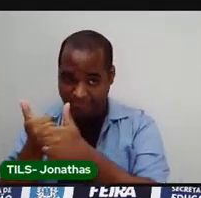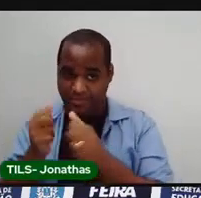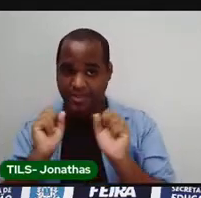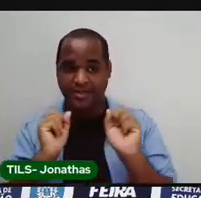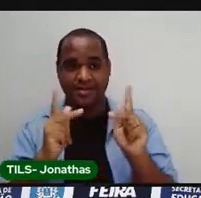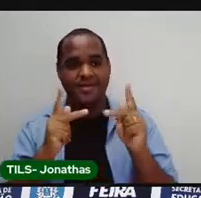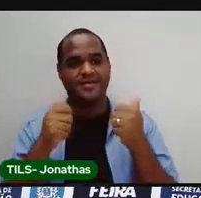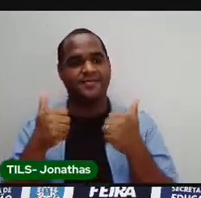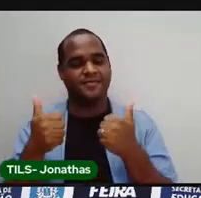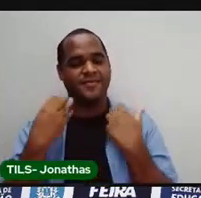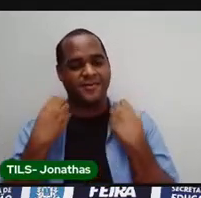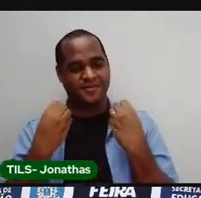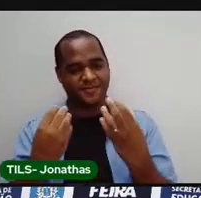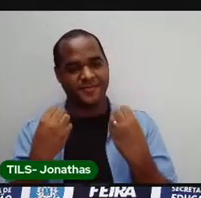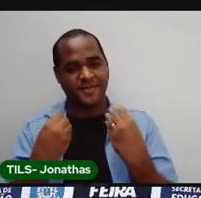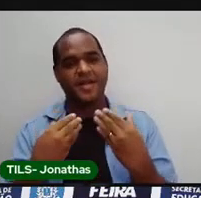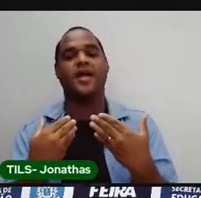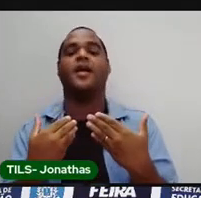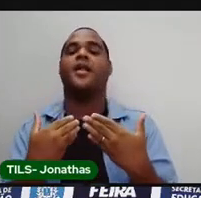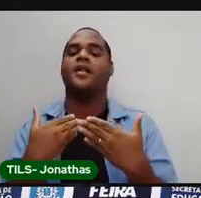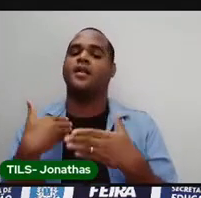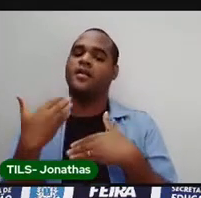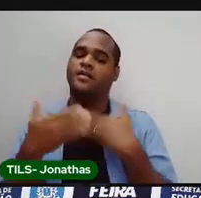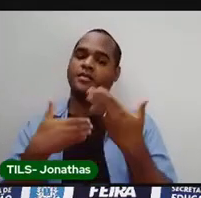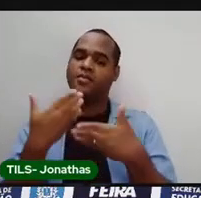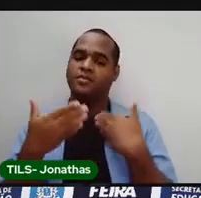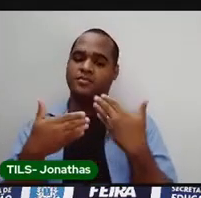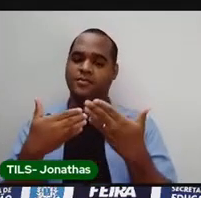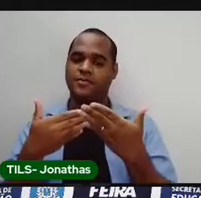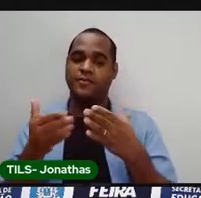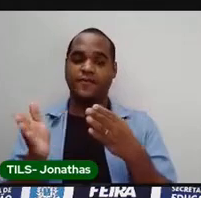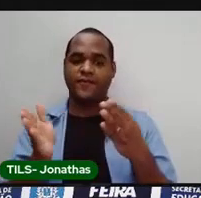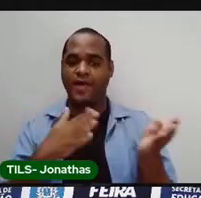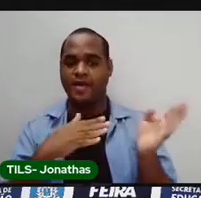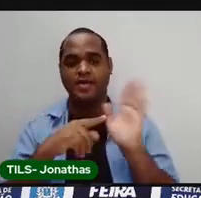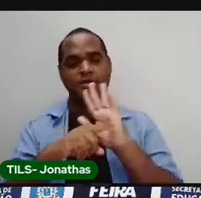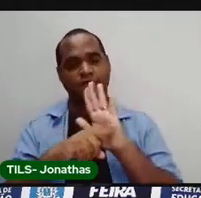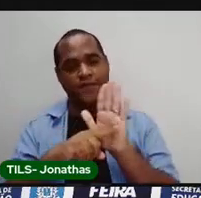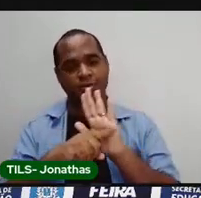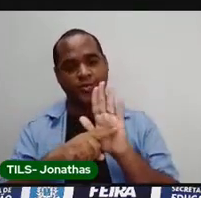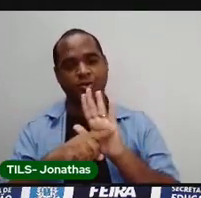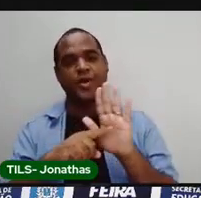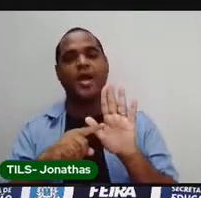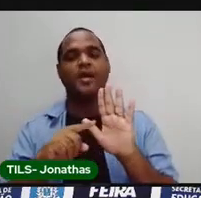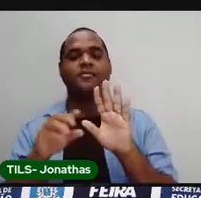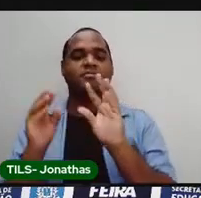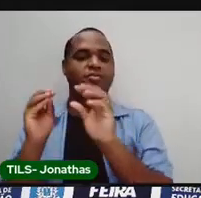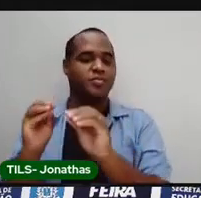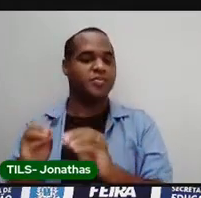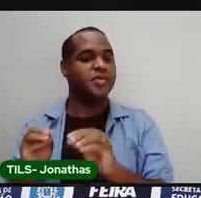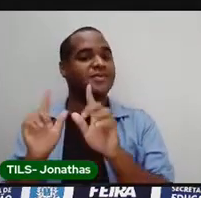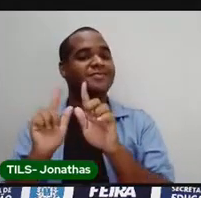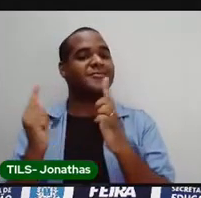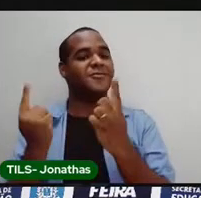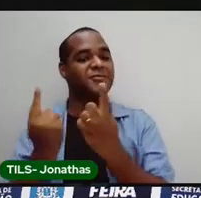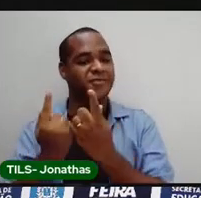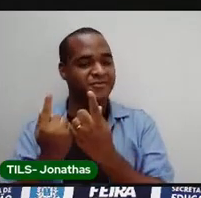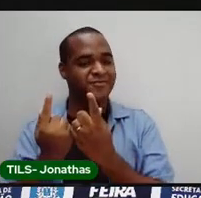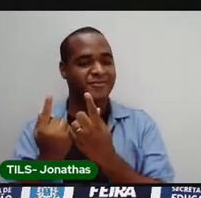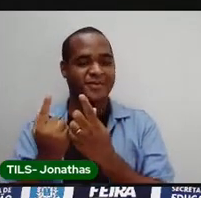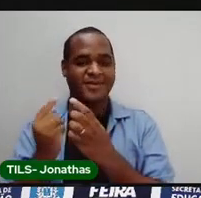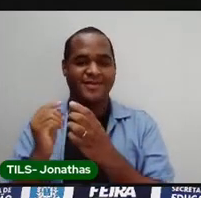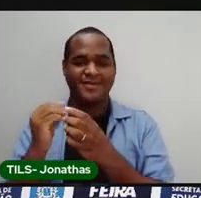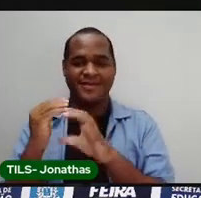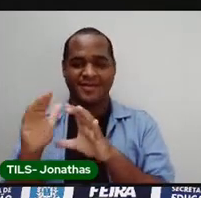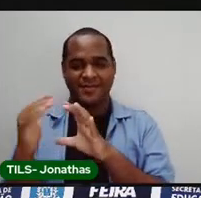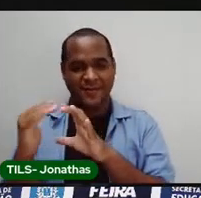Muito bem. E depois, vocês vão assistir um vídeo que os seus professores disponibilizaram para